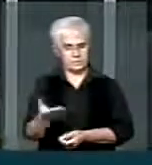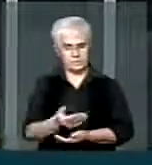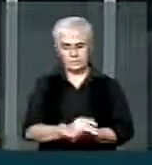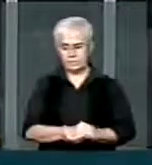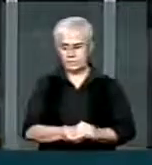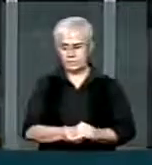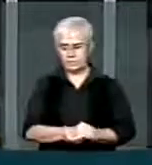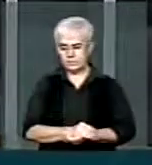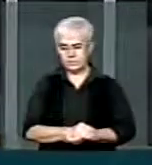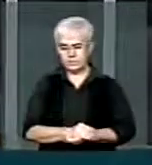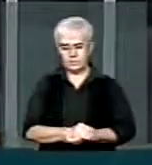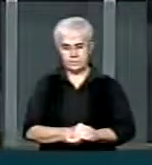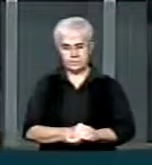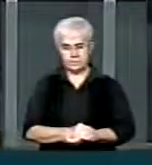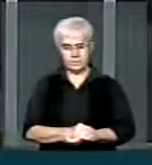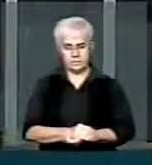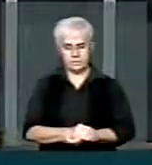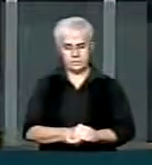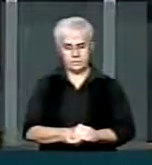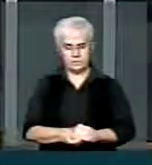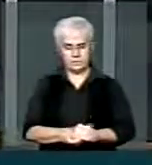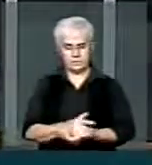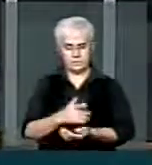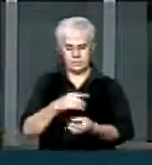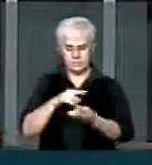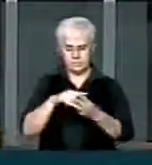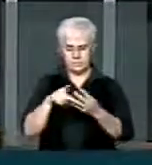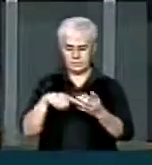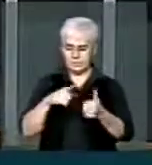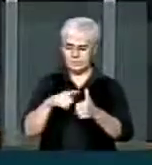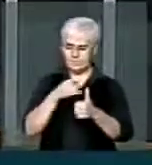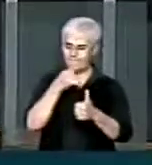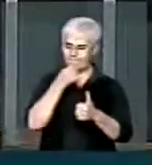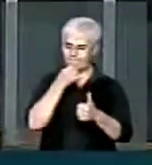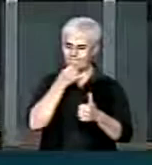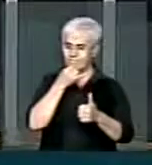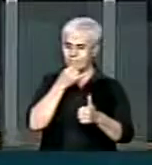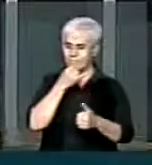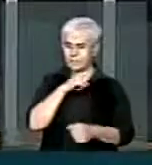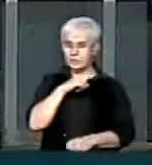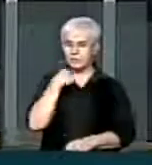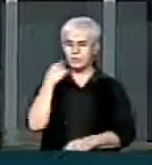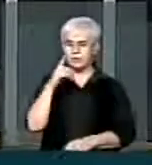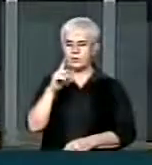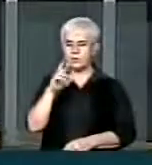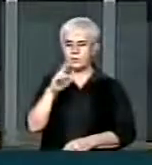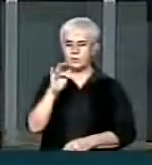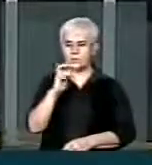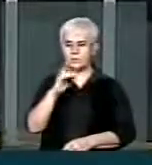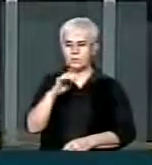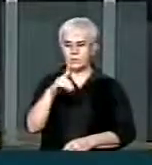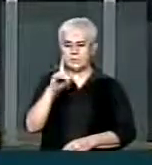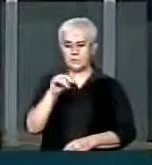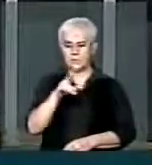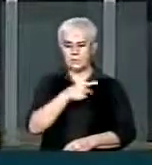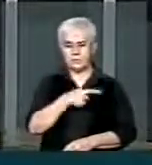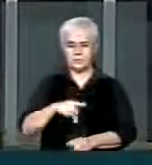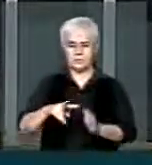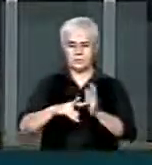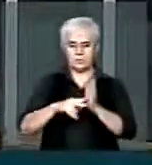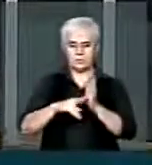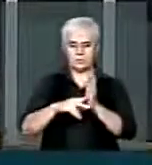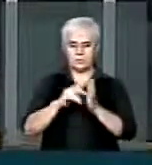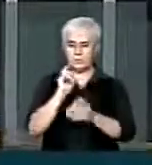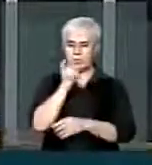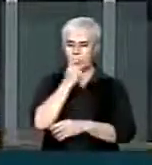três registros. Primeiro, lamentar o falecimento do Dr. Fernando Gueiros, que presidiu o sindicato dos